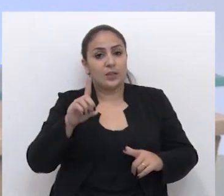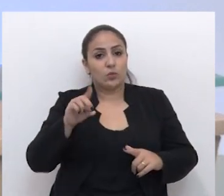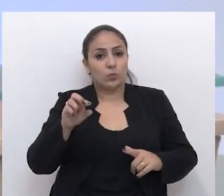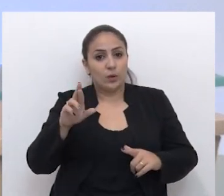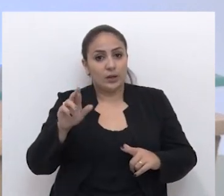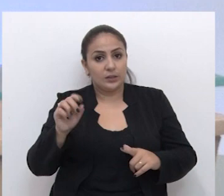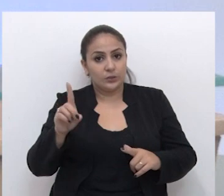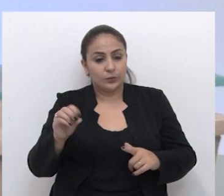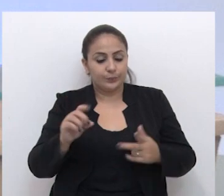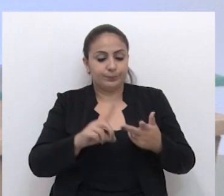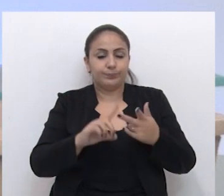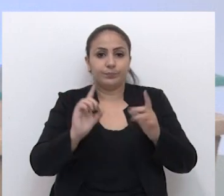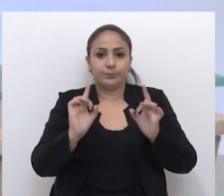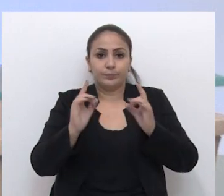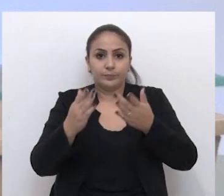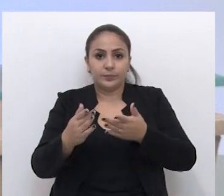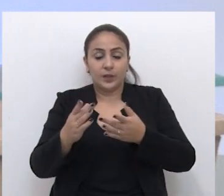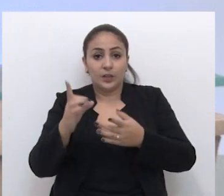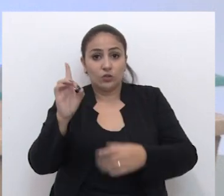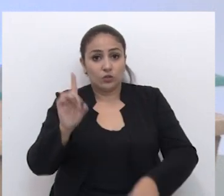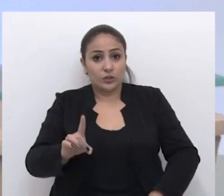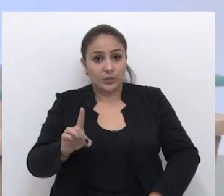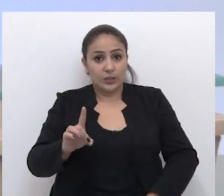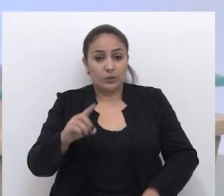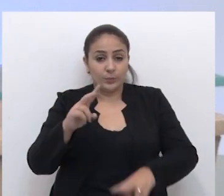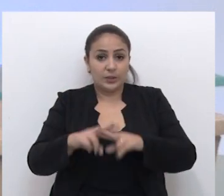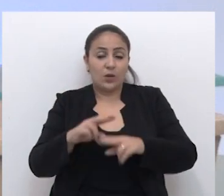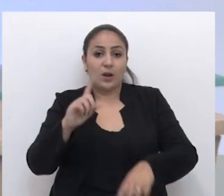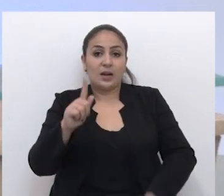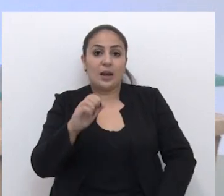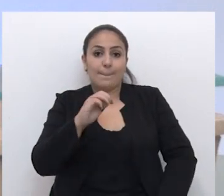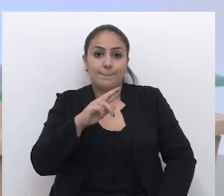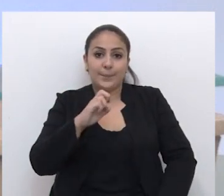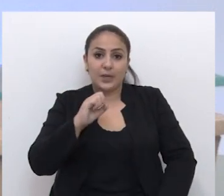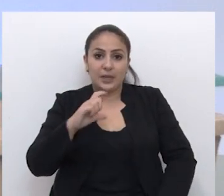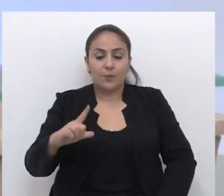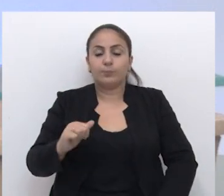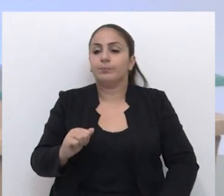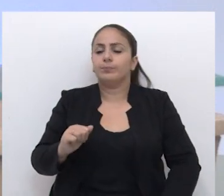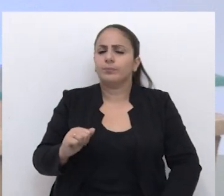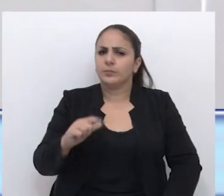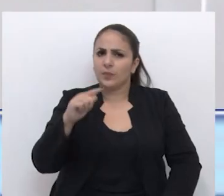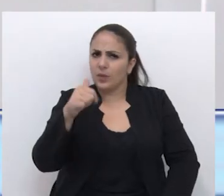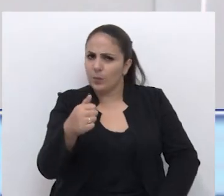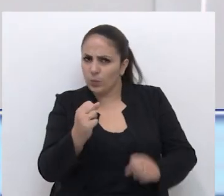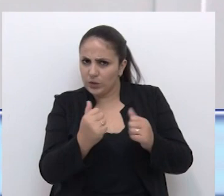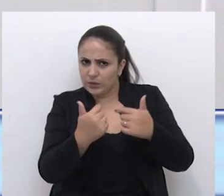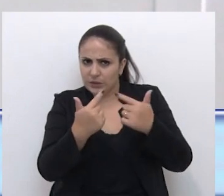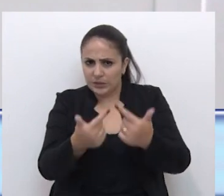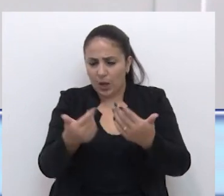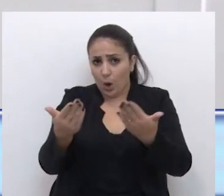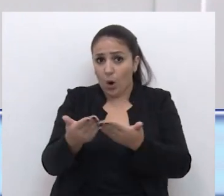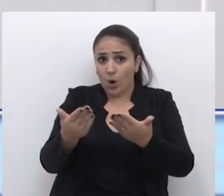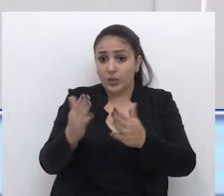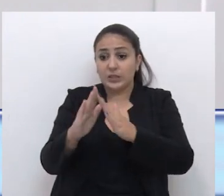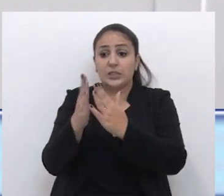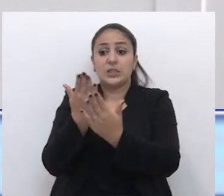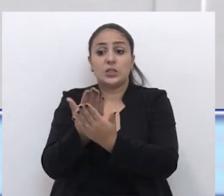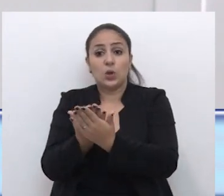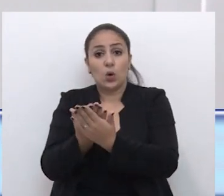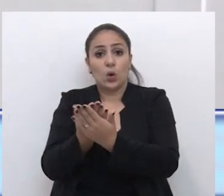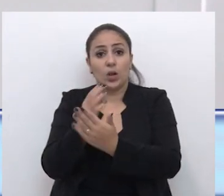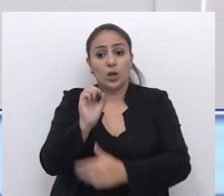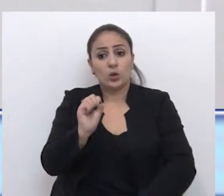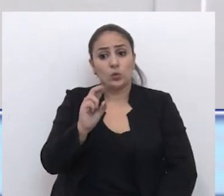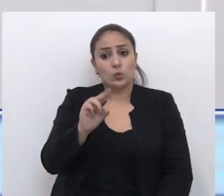Eduardo Albuquerque, e o especialista em direito penal, Gabriel Ferreira dos Santos. Depois do ato agora lá da